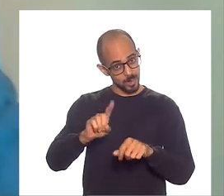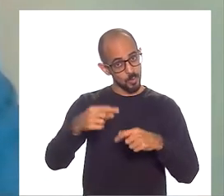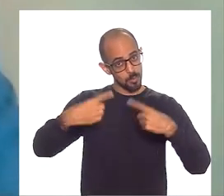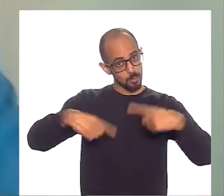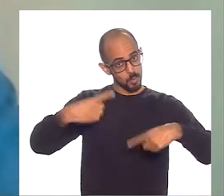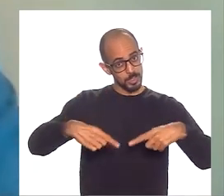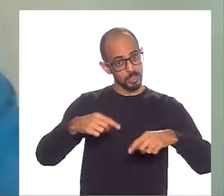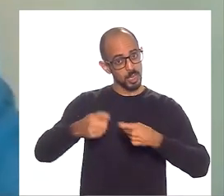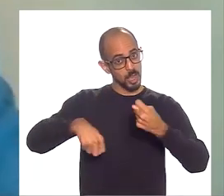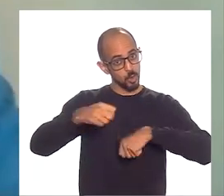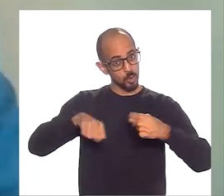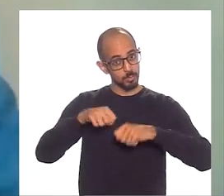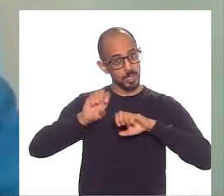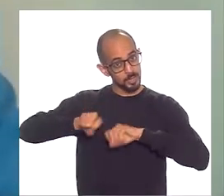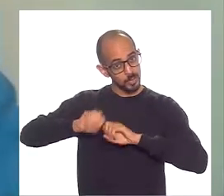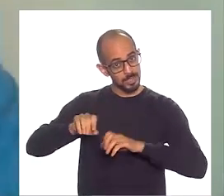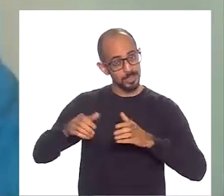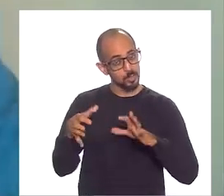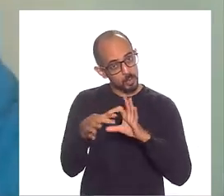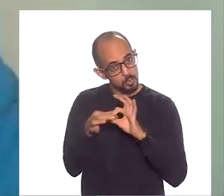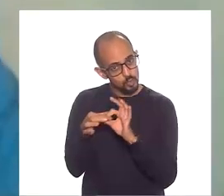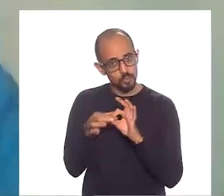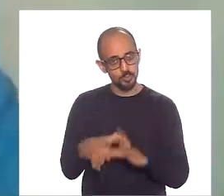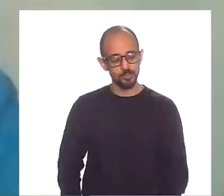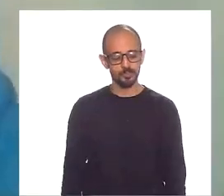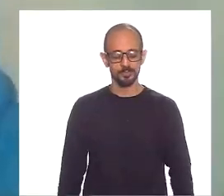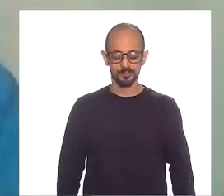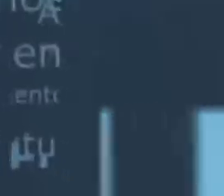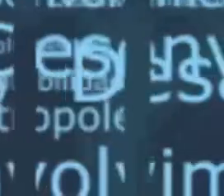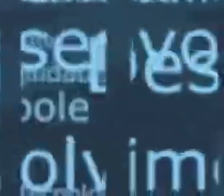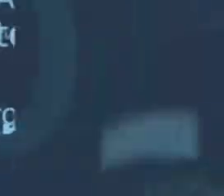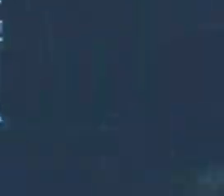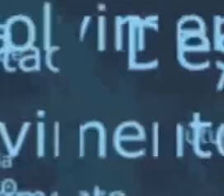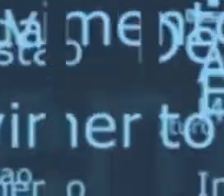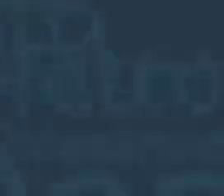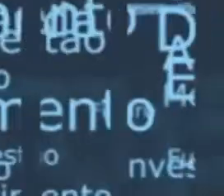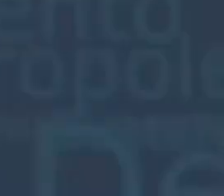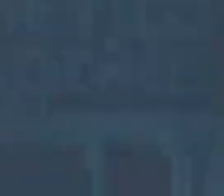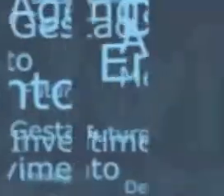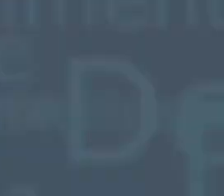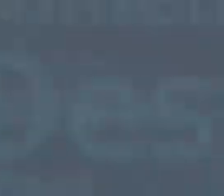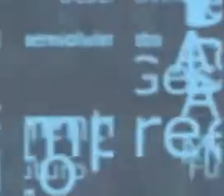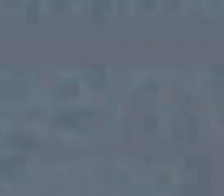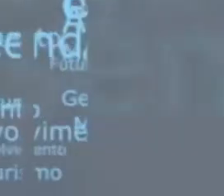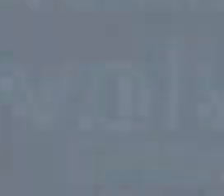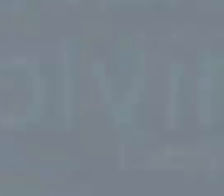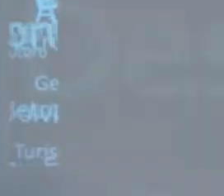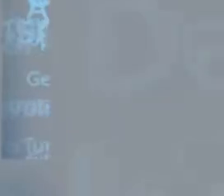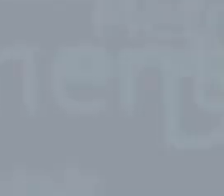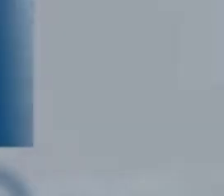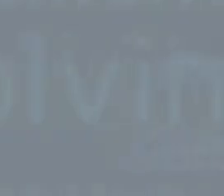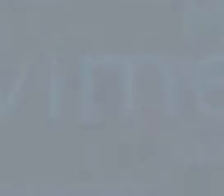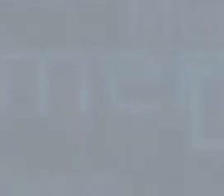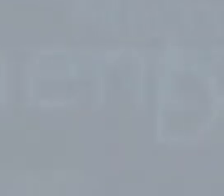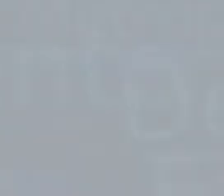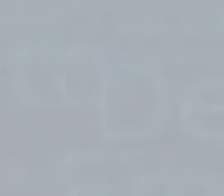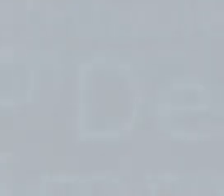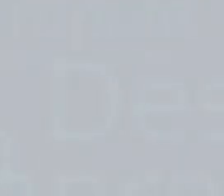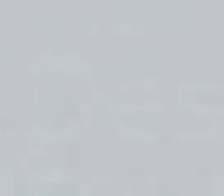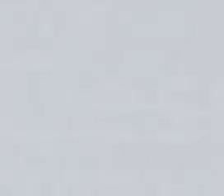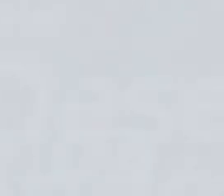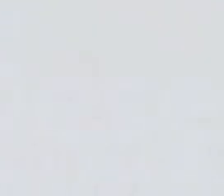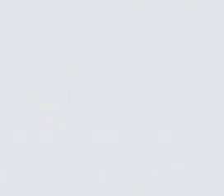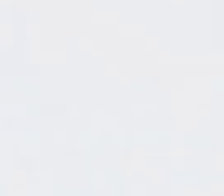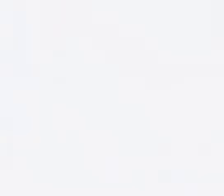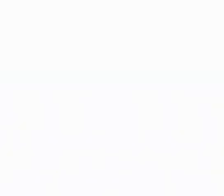Rio em Foco aqui, política, economia e educação caminham juntas. Tchau, tchau, tchau, tchau, tchau.